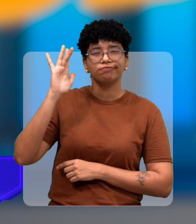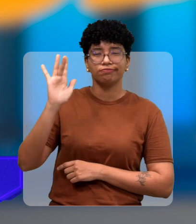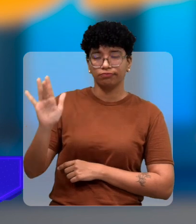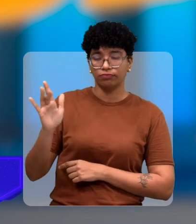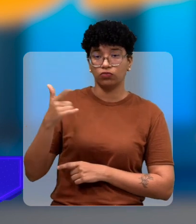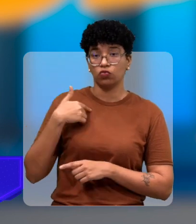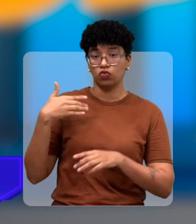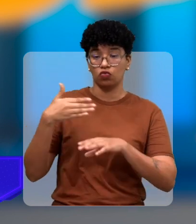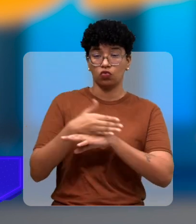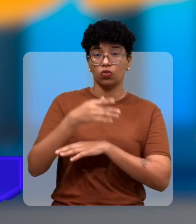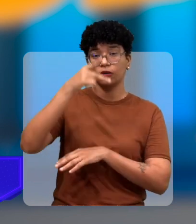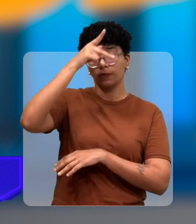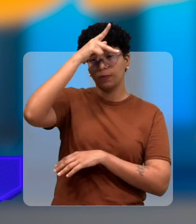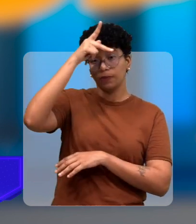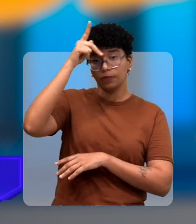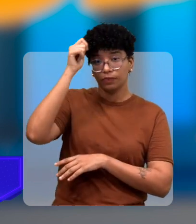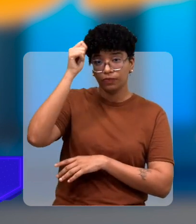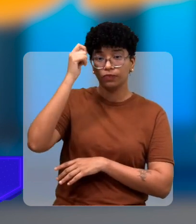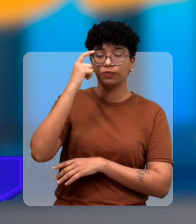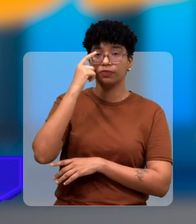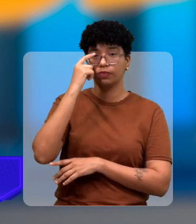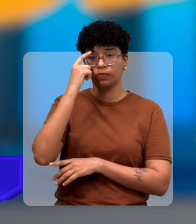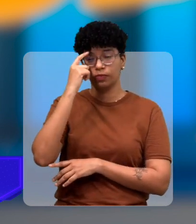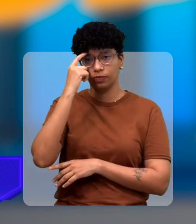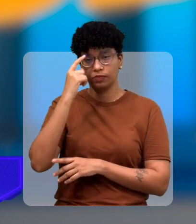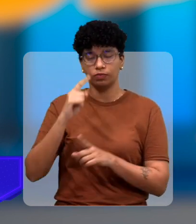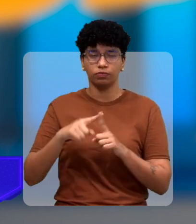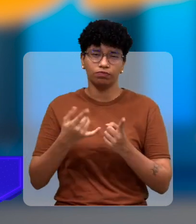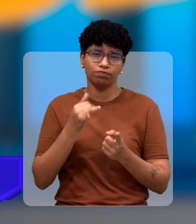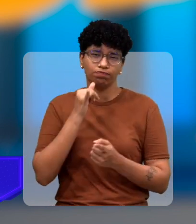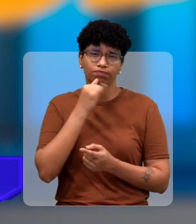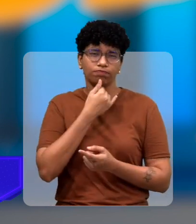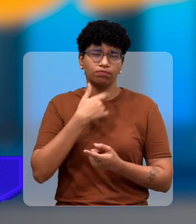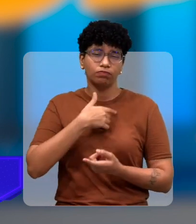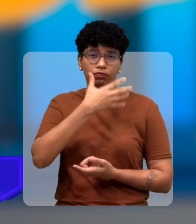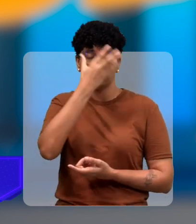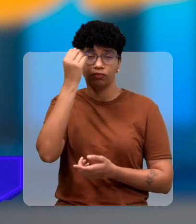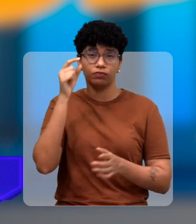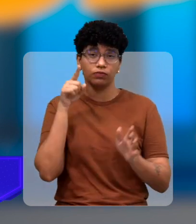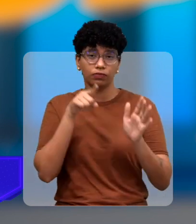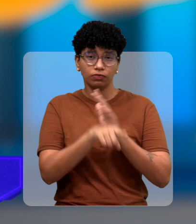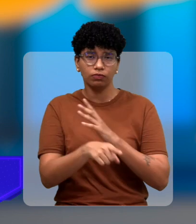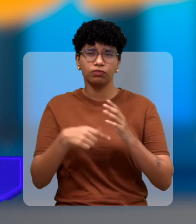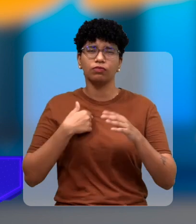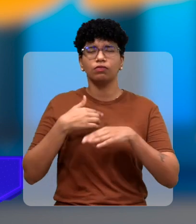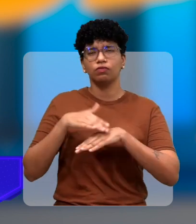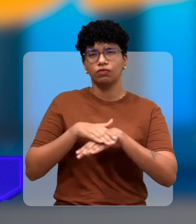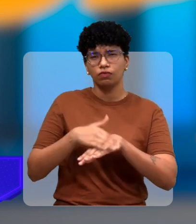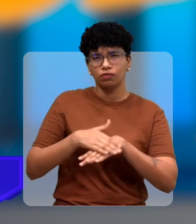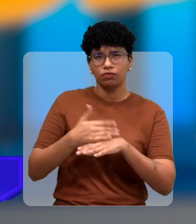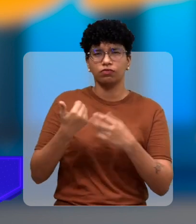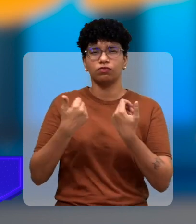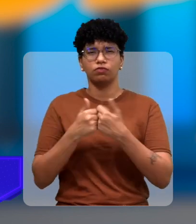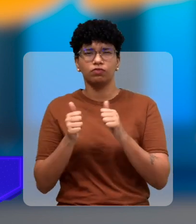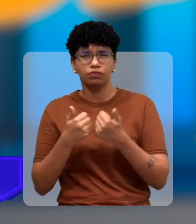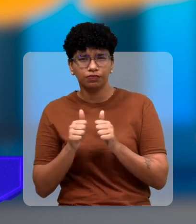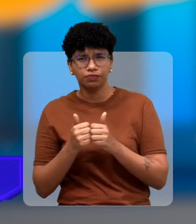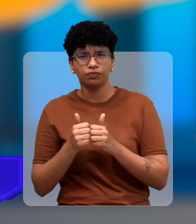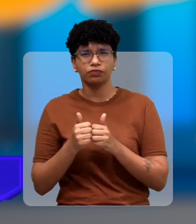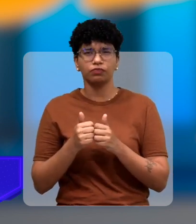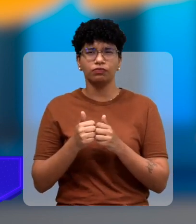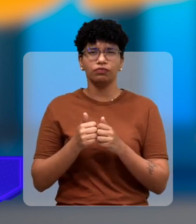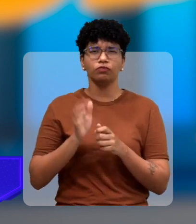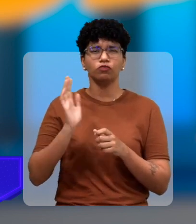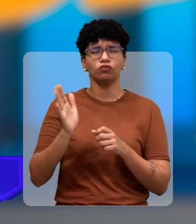está. Eu estive com a prefeita no dia 21, mas infelizmente esqueci de perguntar essa parte. Tocamos no assunto de transporte, elas já foram